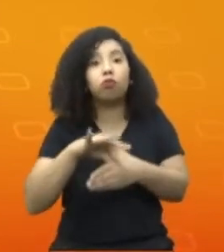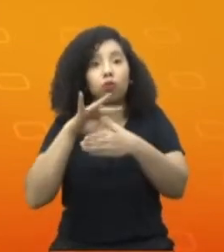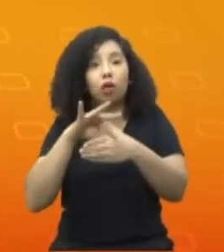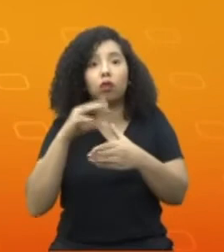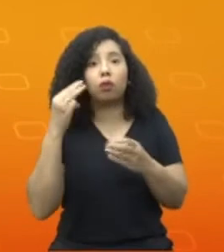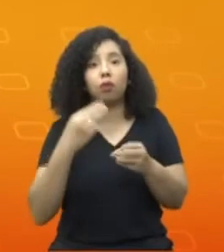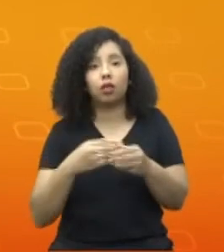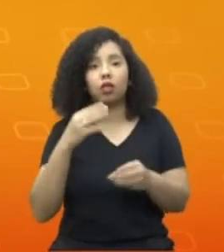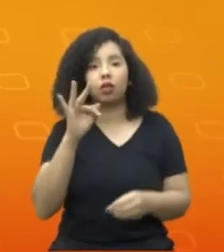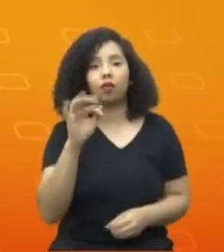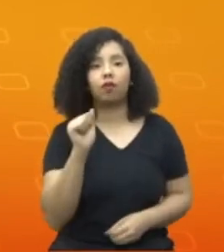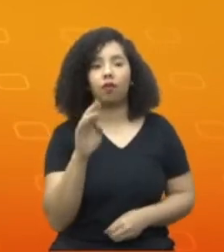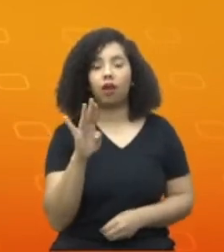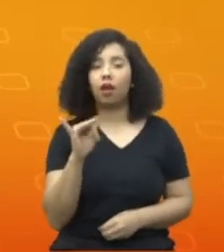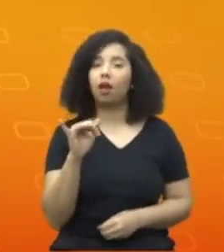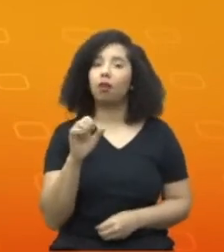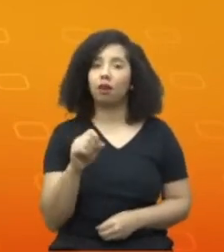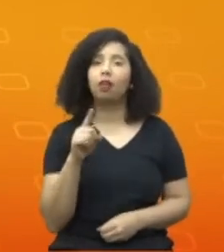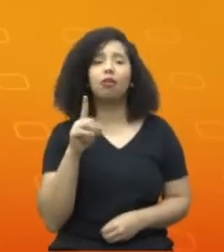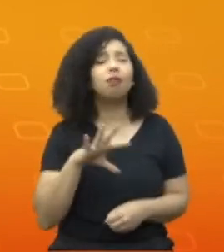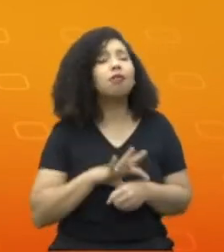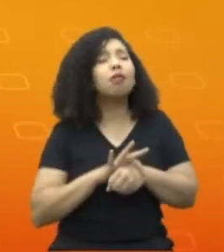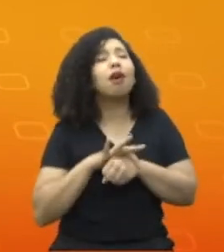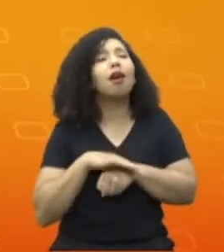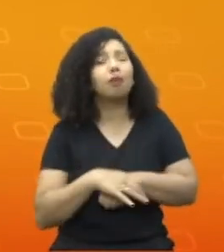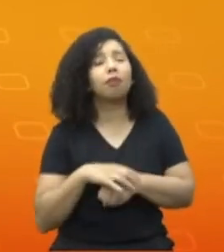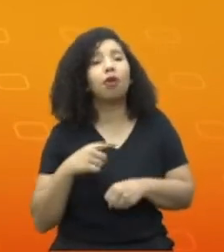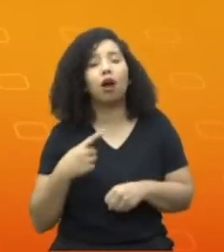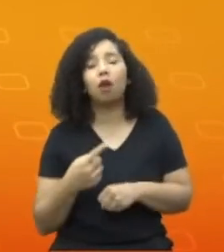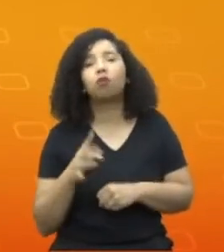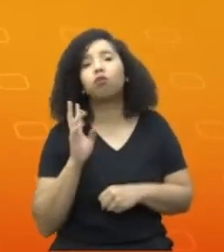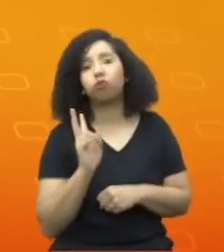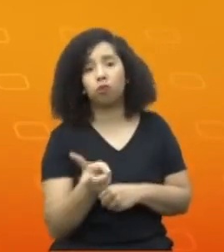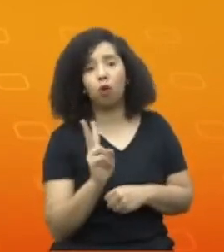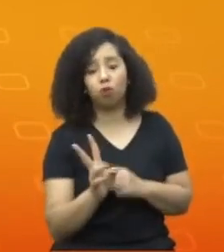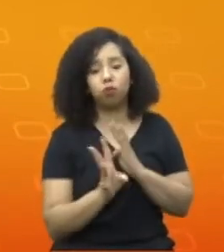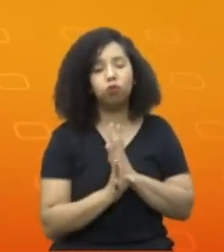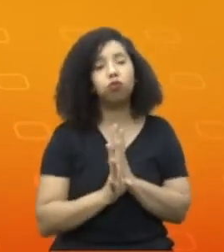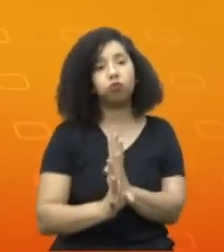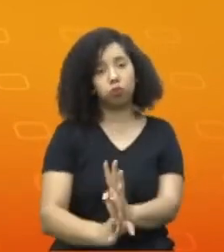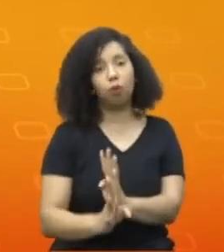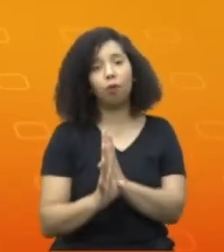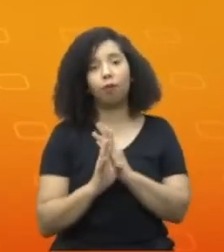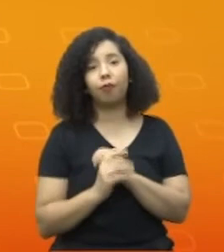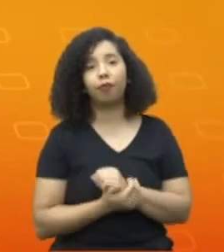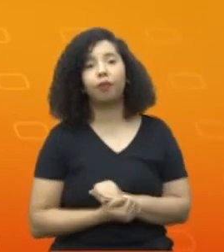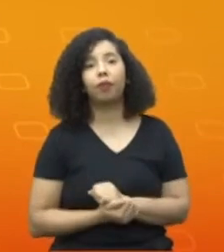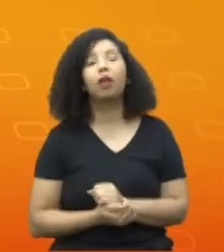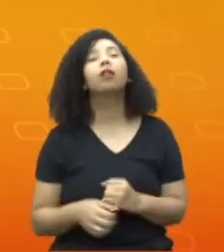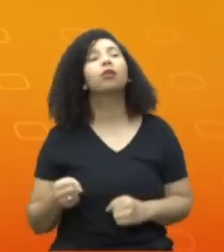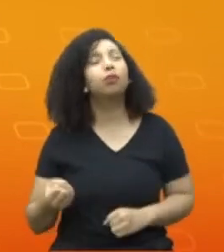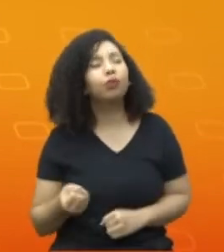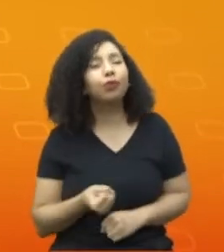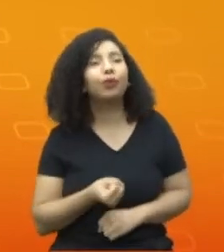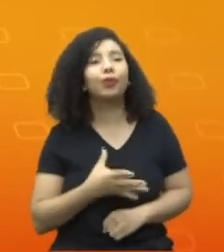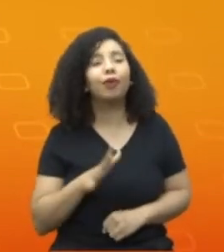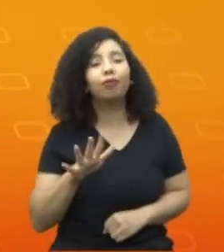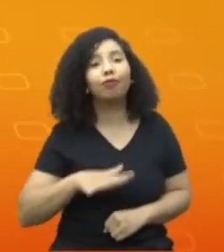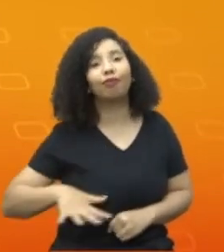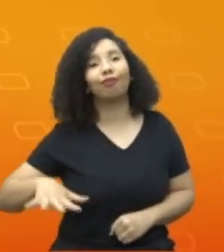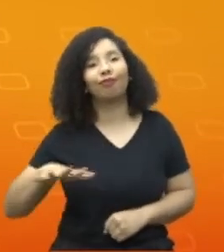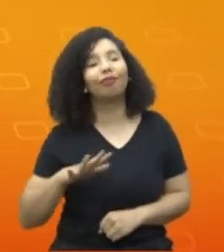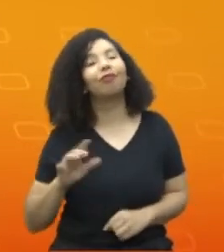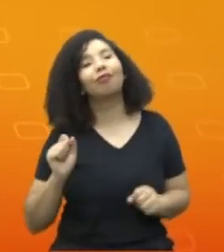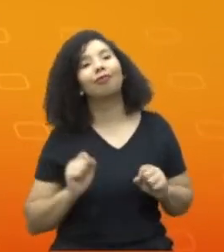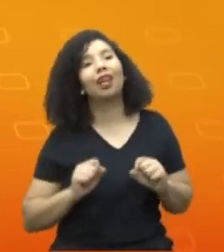para nós a segurança para seguir nesses caminhos de promoção da inovação no setor de rádiofusão,